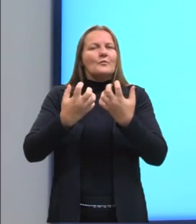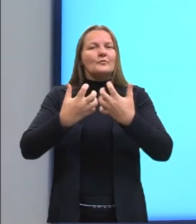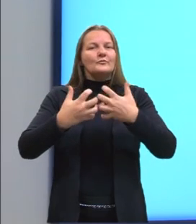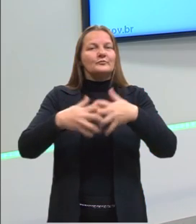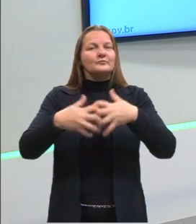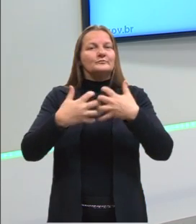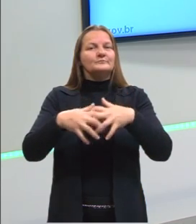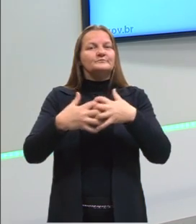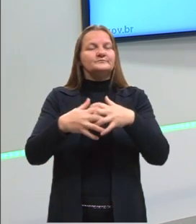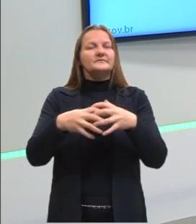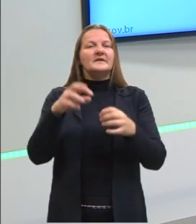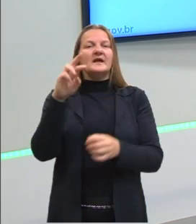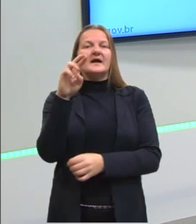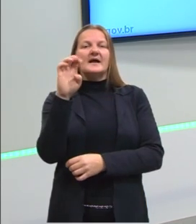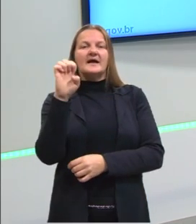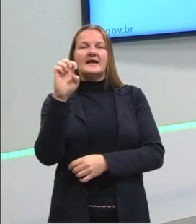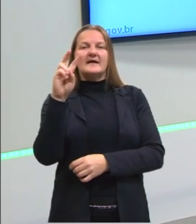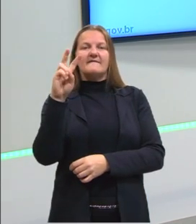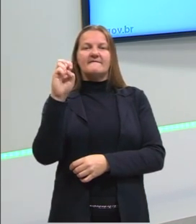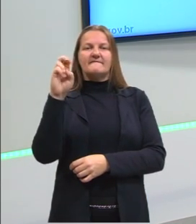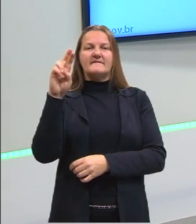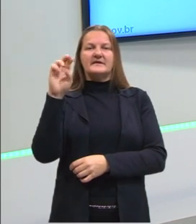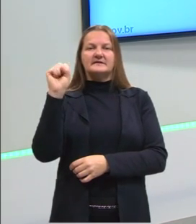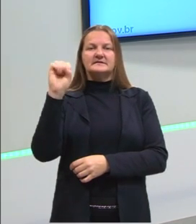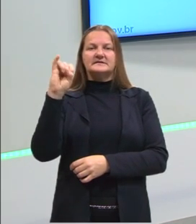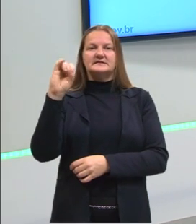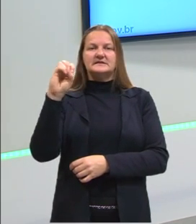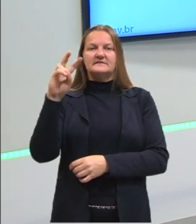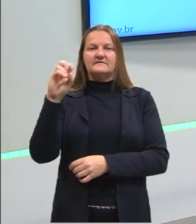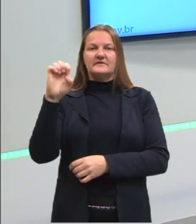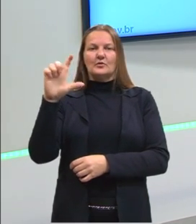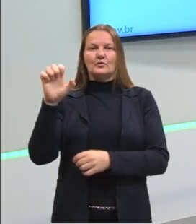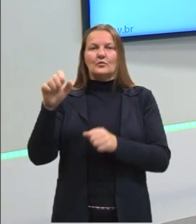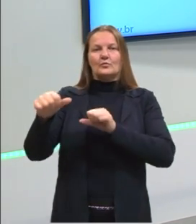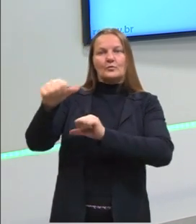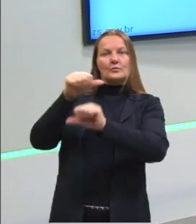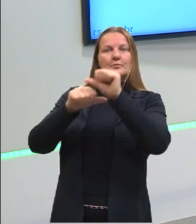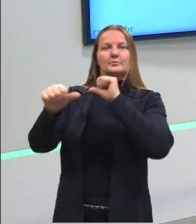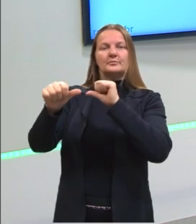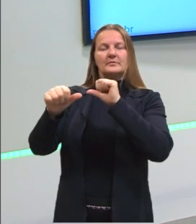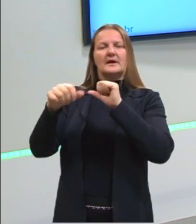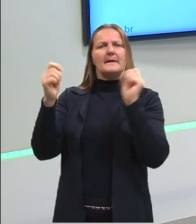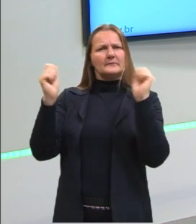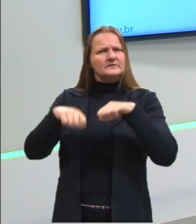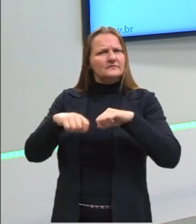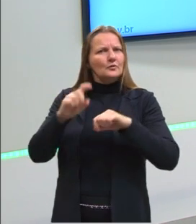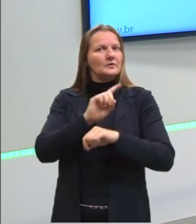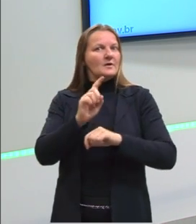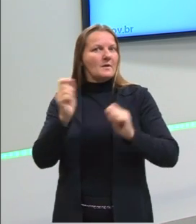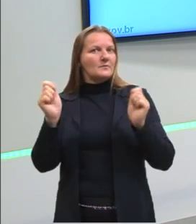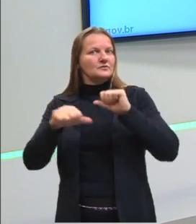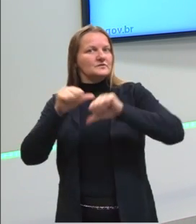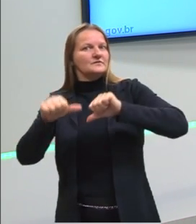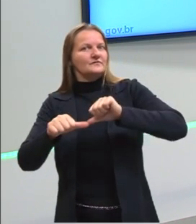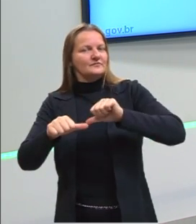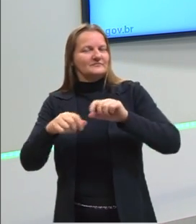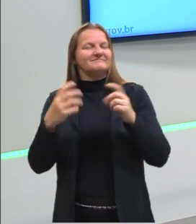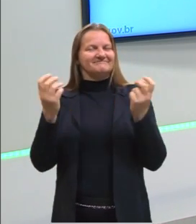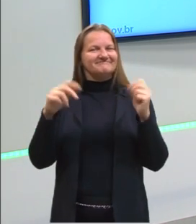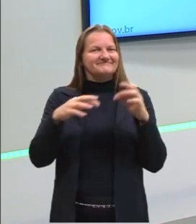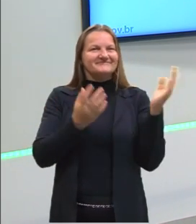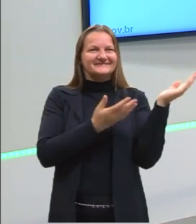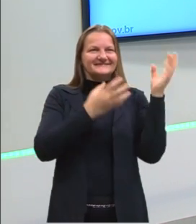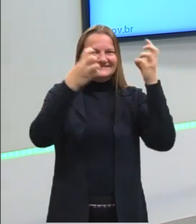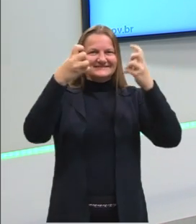irreversível. Reversível, e eu falei para vocês, depois a gente ia entender melhor. Agora a gente vai entender. Então, num processo reversível,